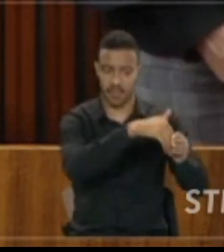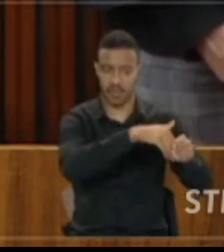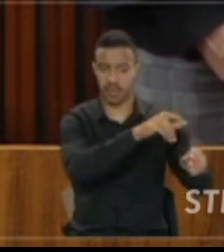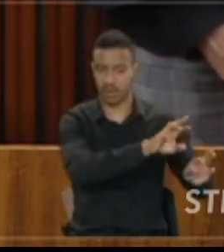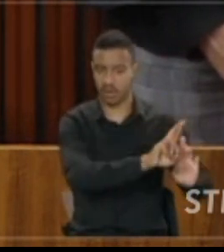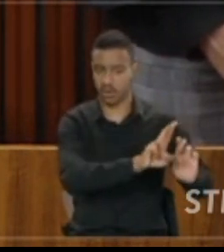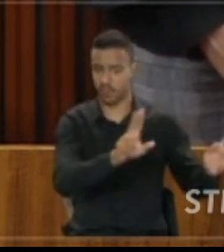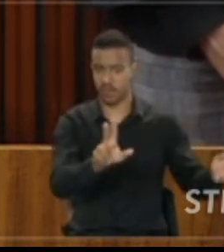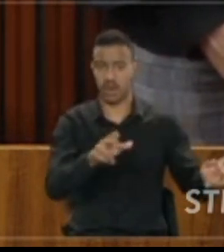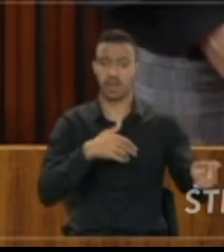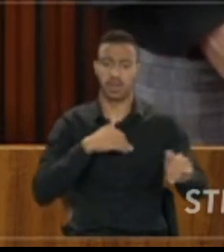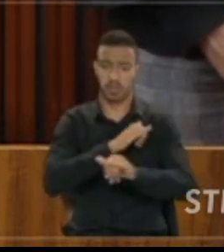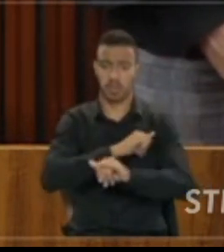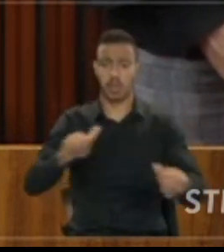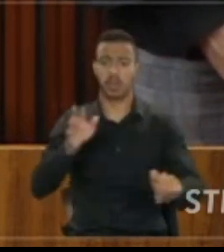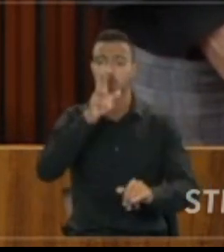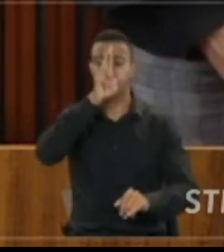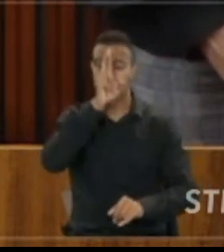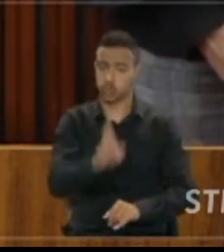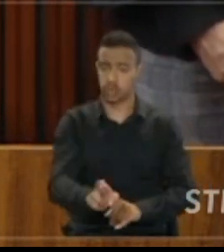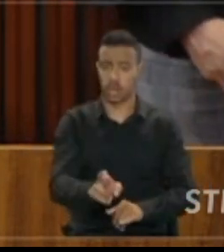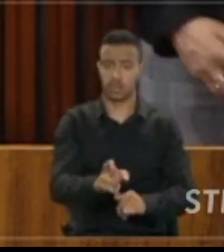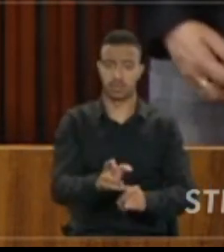e proclamo o resultado.